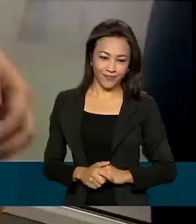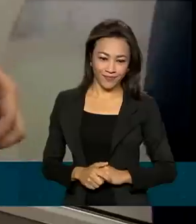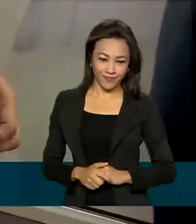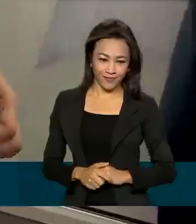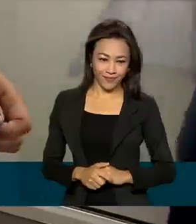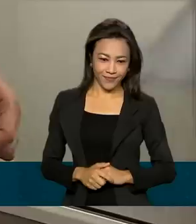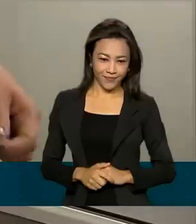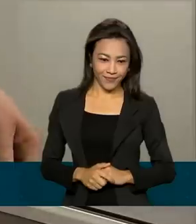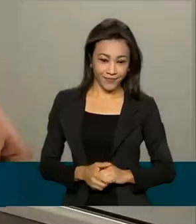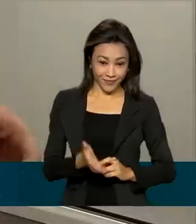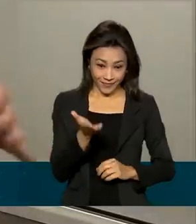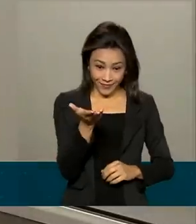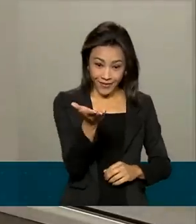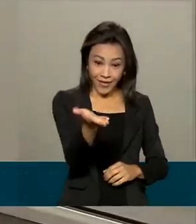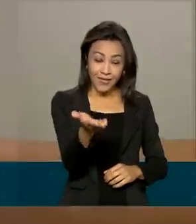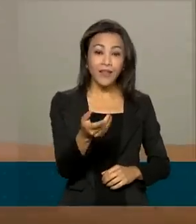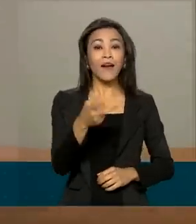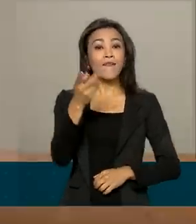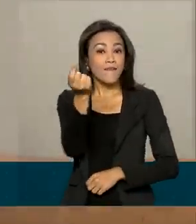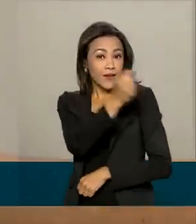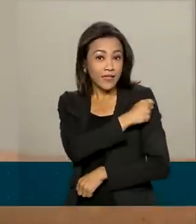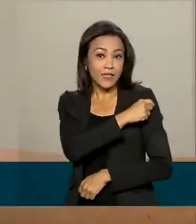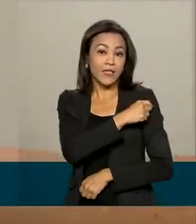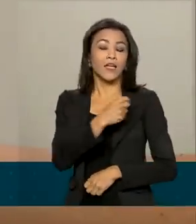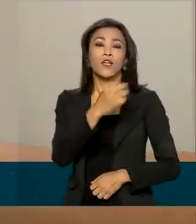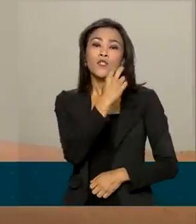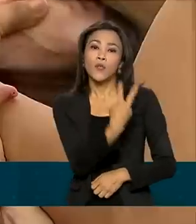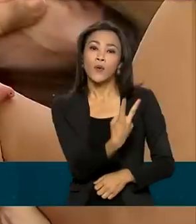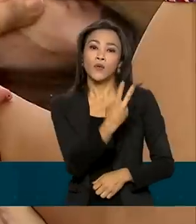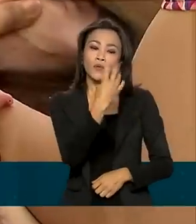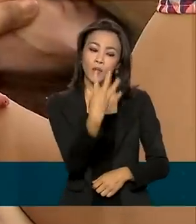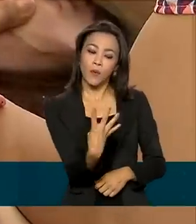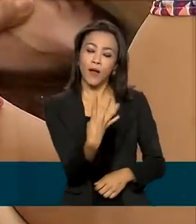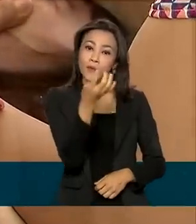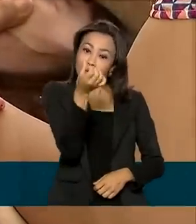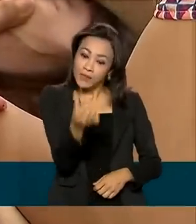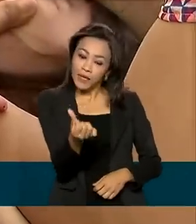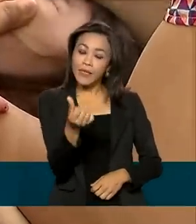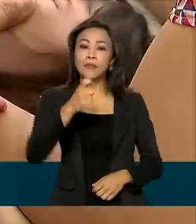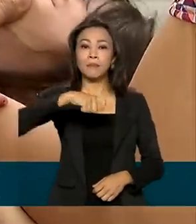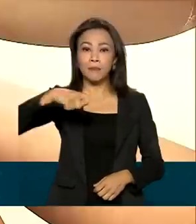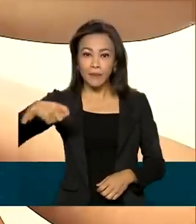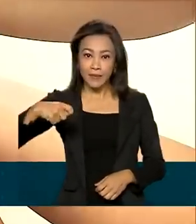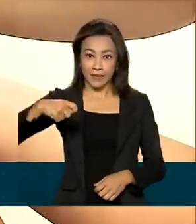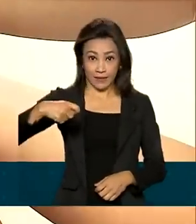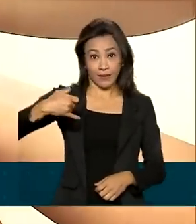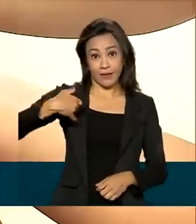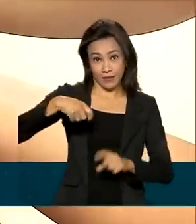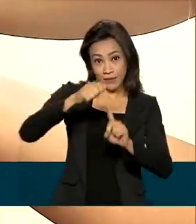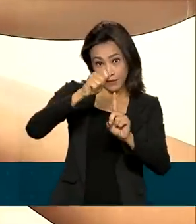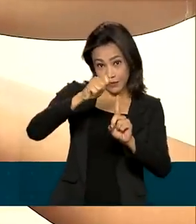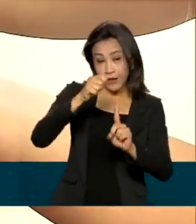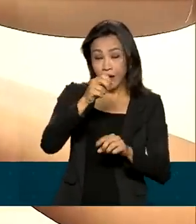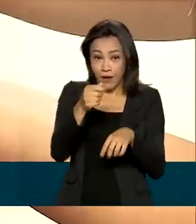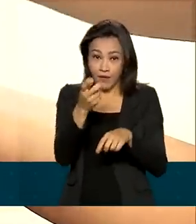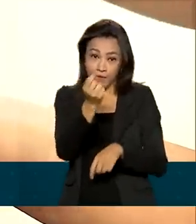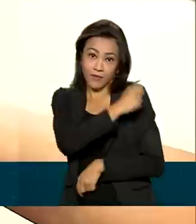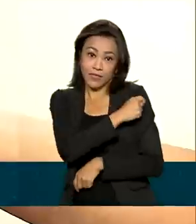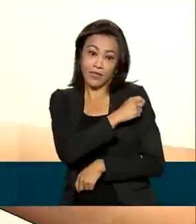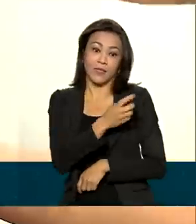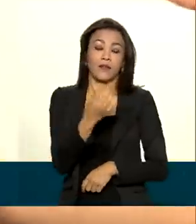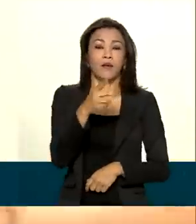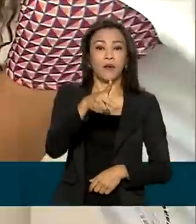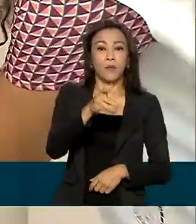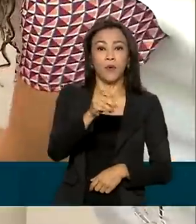A vacina da poliomielite é aplicada aos 2, 4 e 6 meses de idade. E as crianças de 1 e